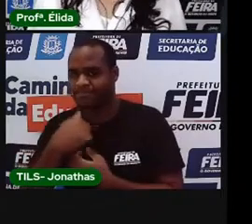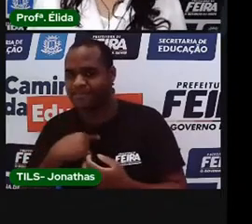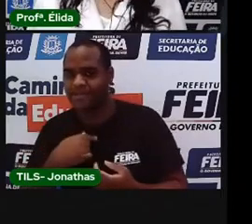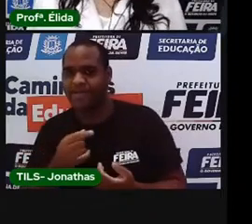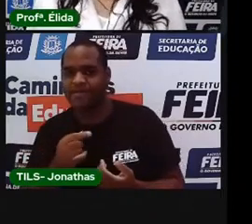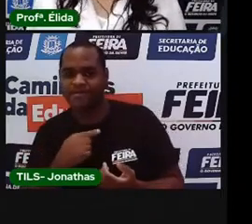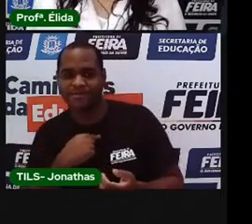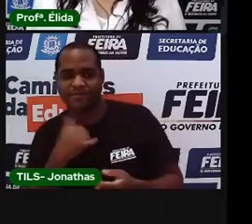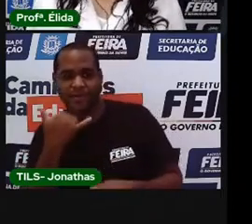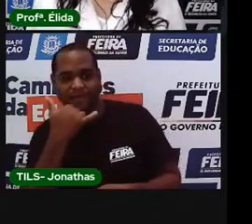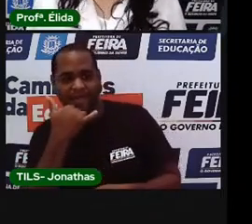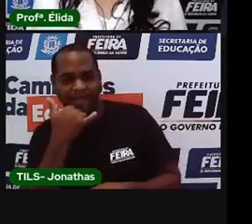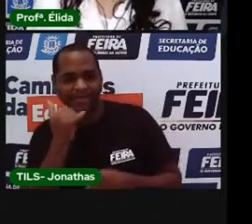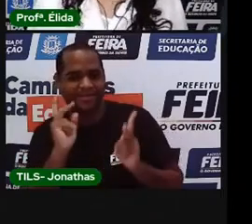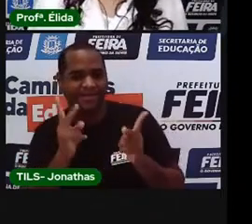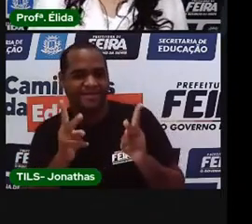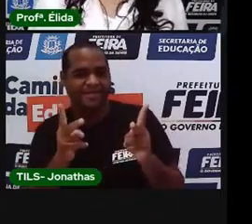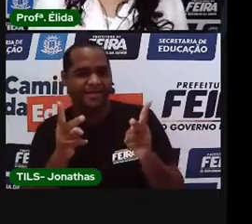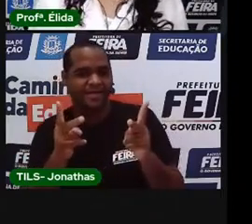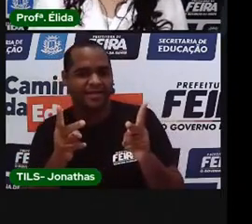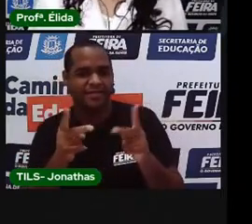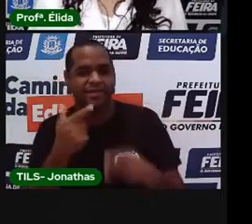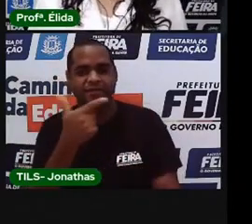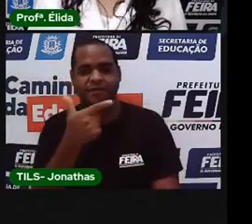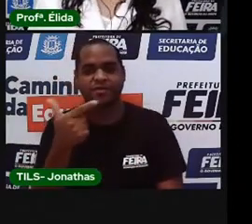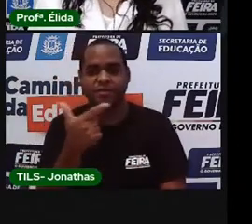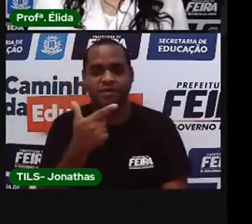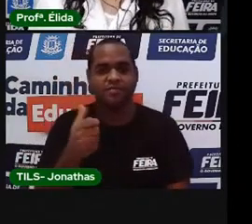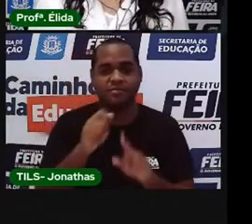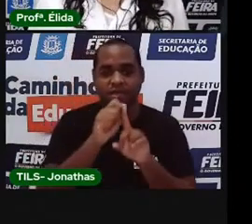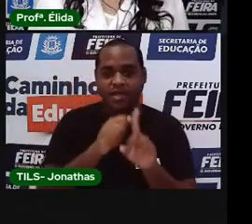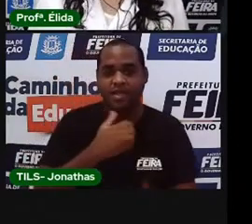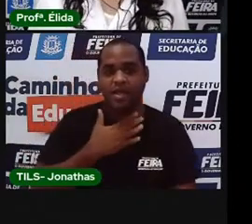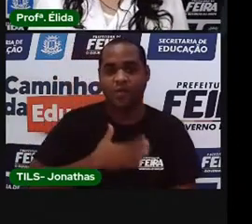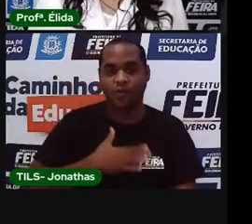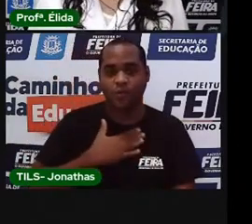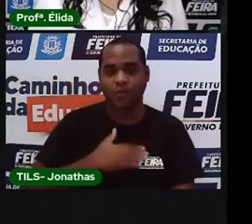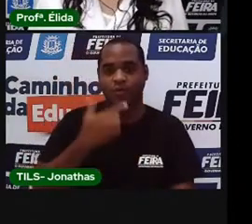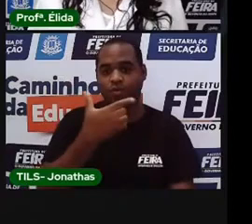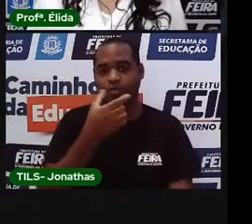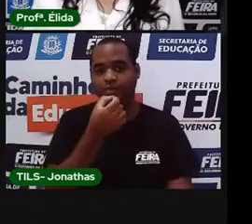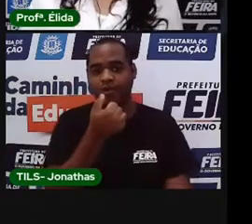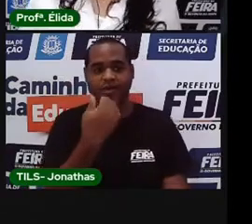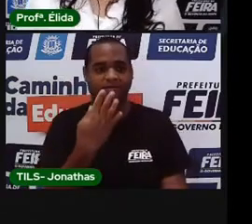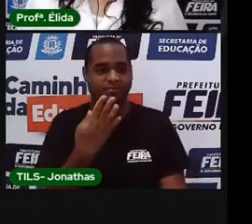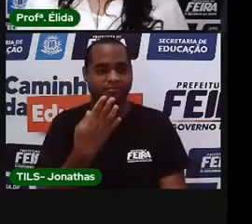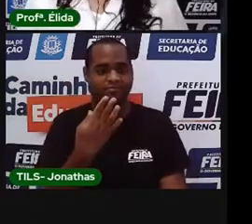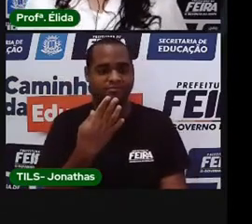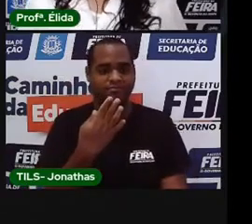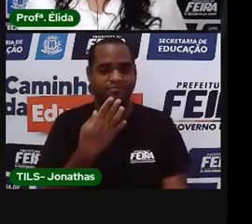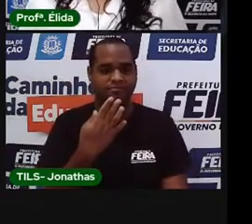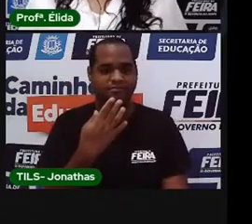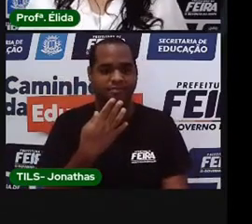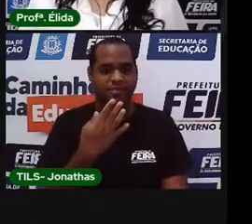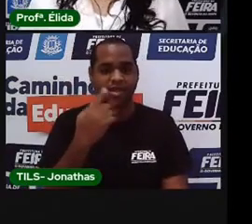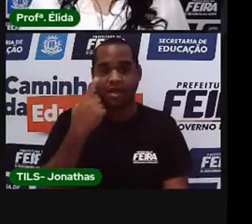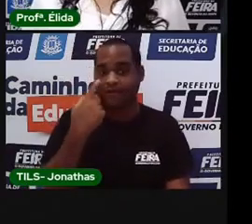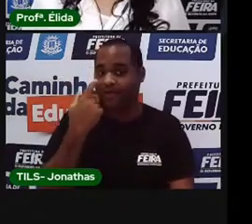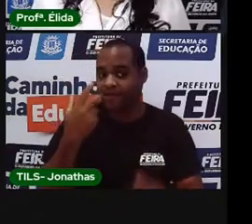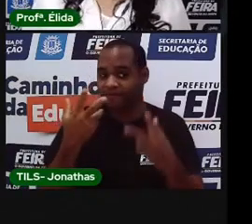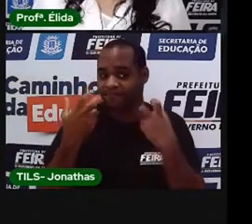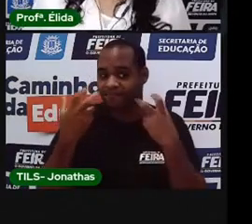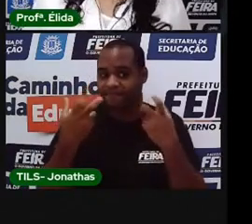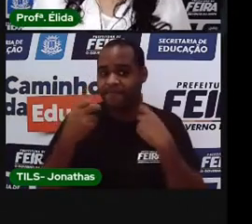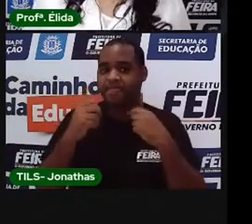com o mesmo celular. 22 de agosto de 2014. Você tá vendo as